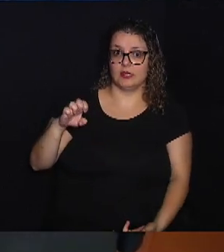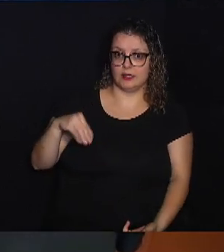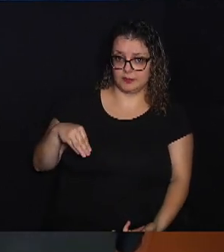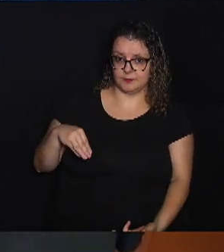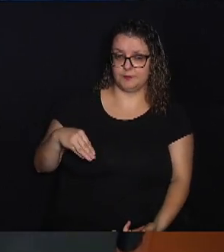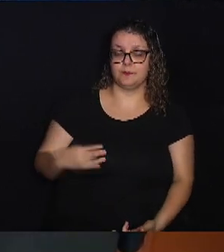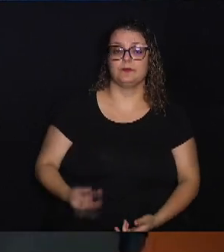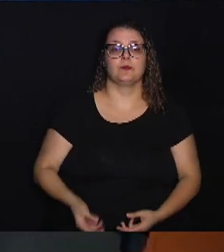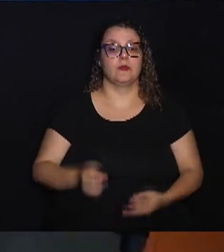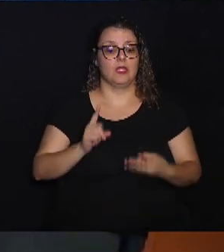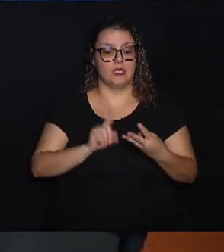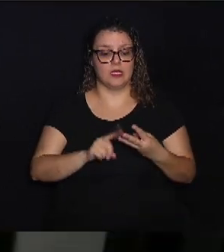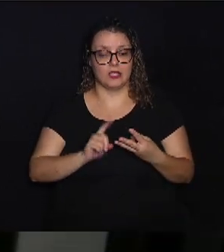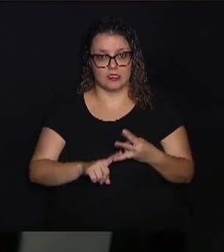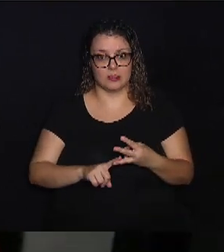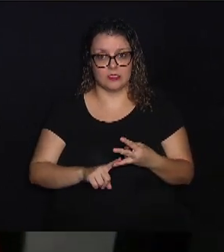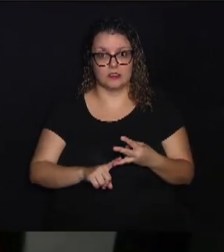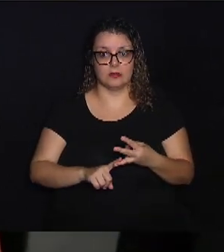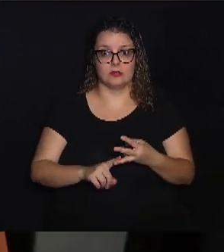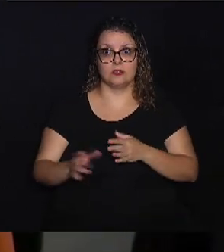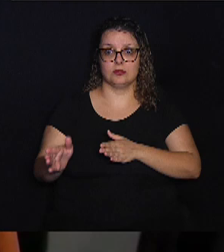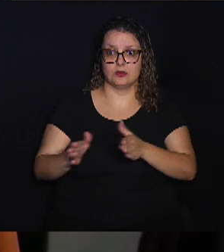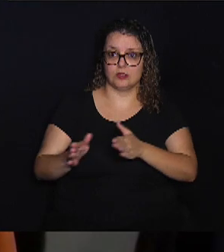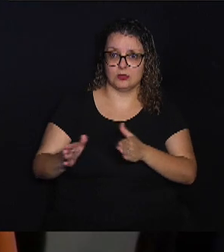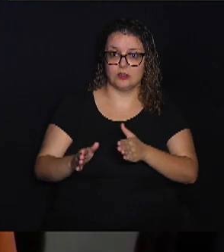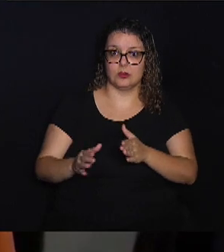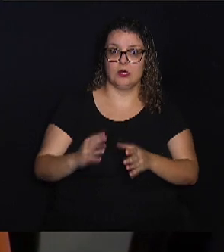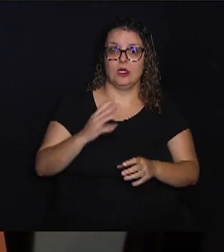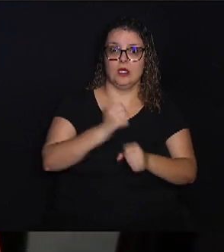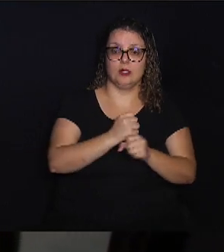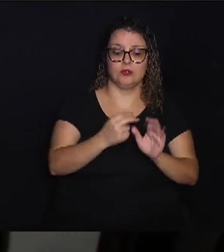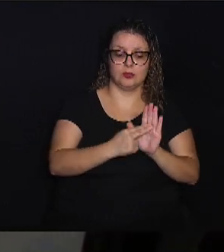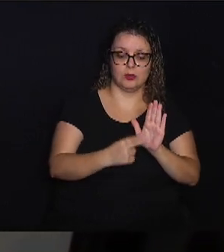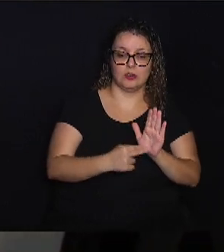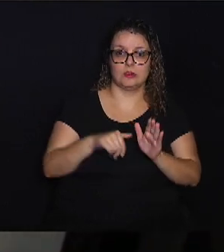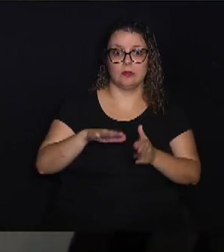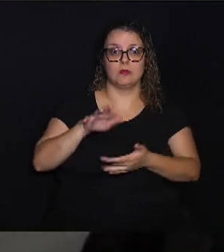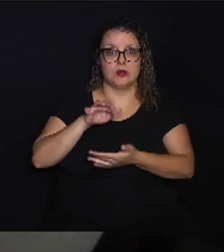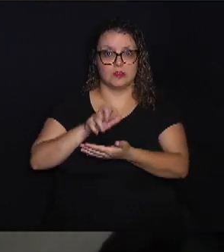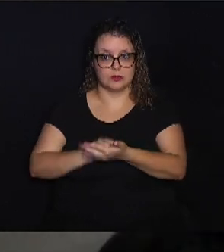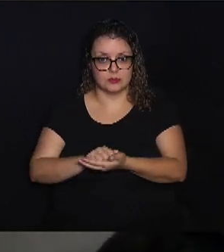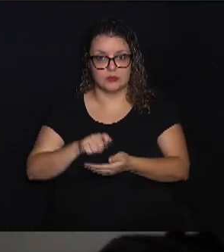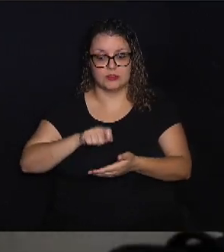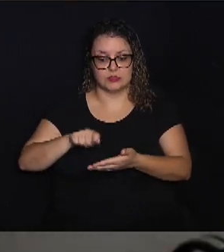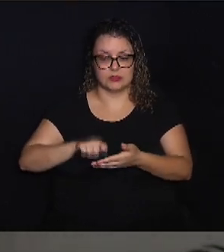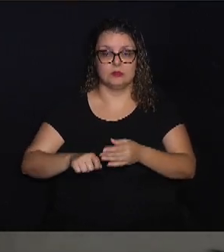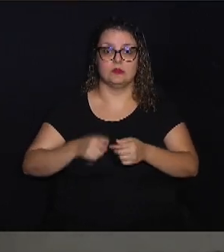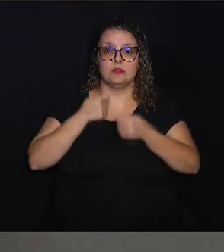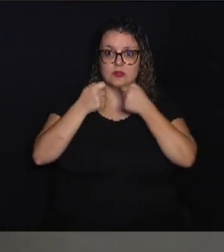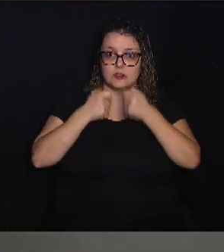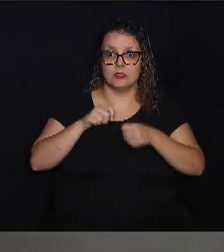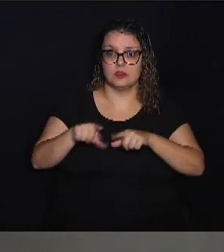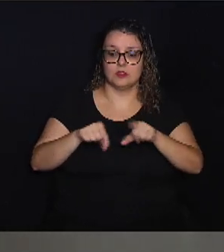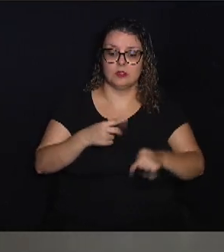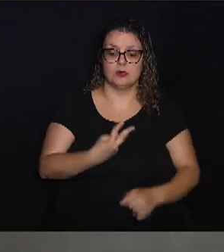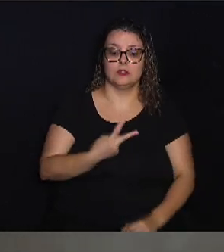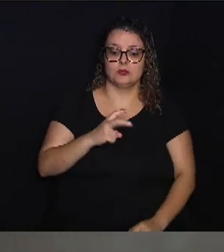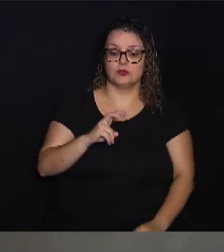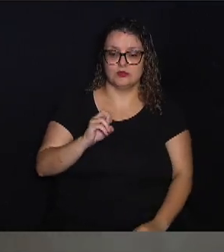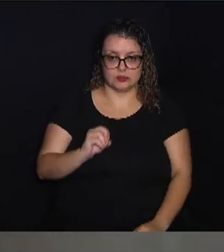terceira fase, tomando as notas do Enem, mais do que ele escreveu na entrevista, nós selecionamos 250